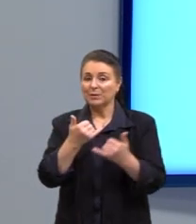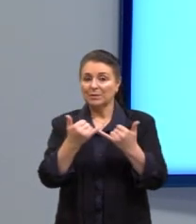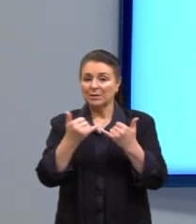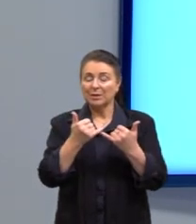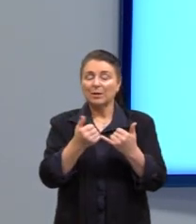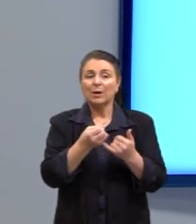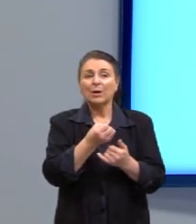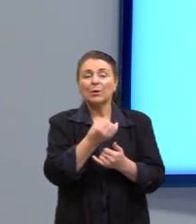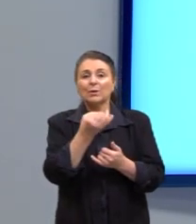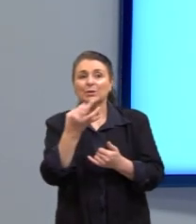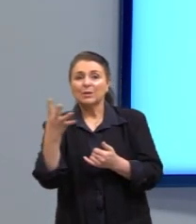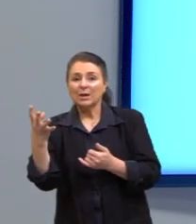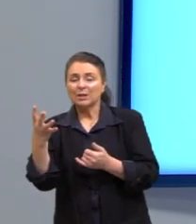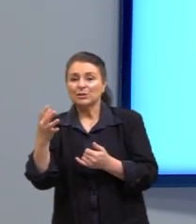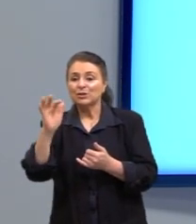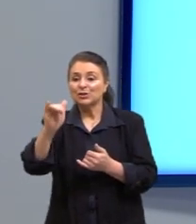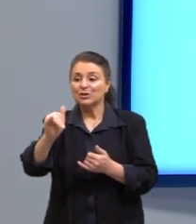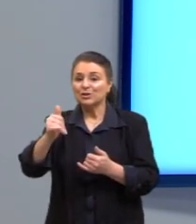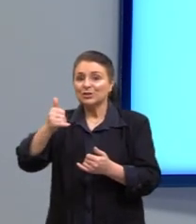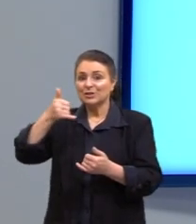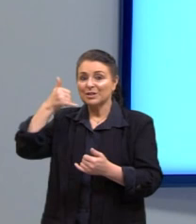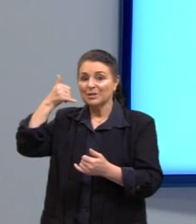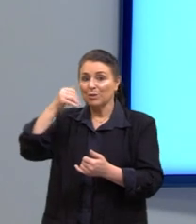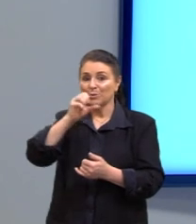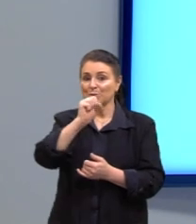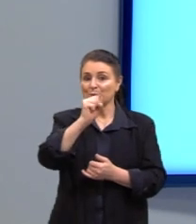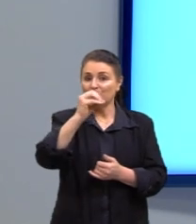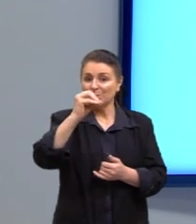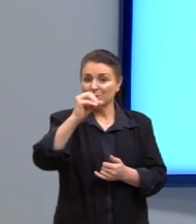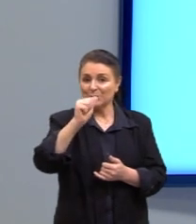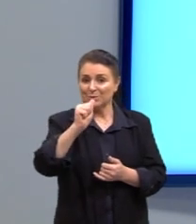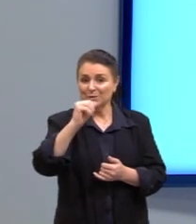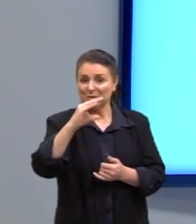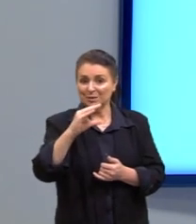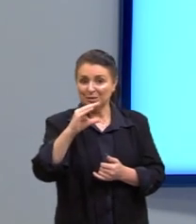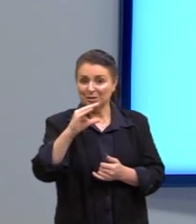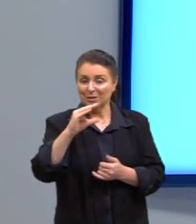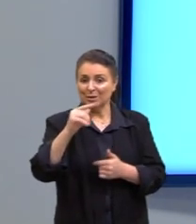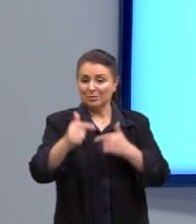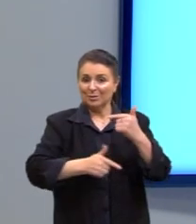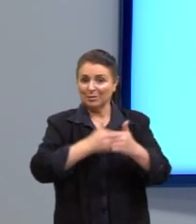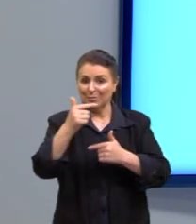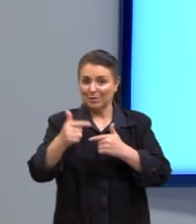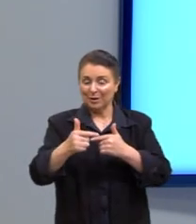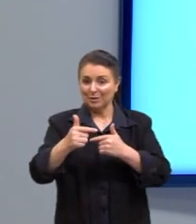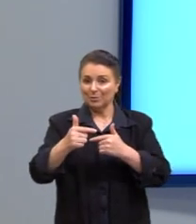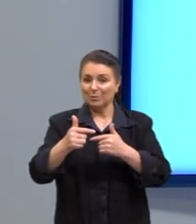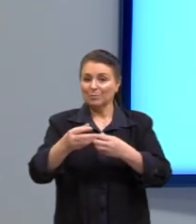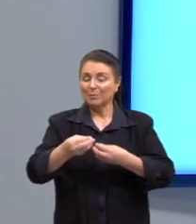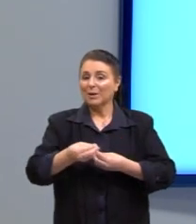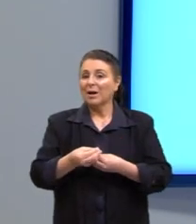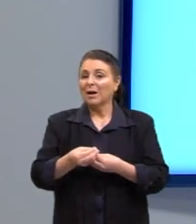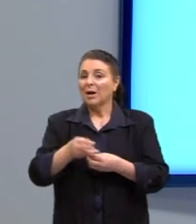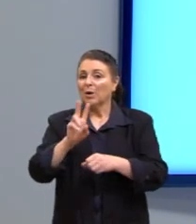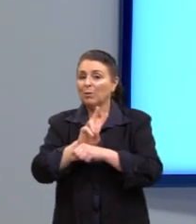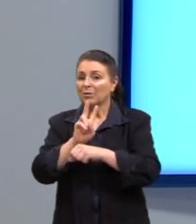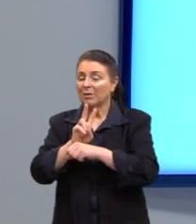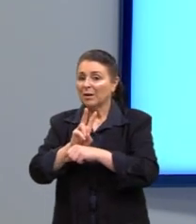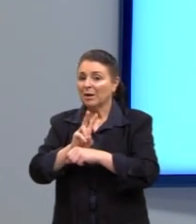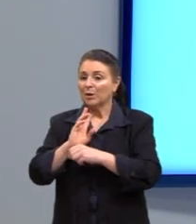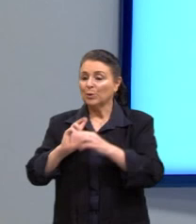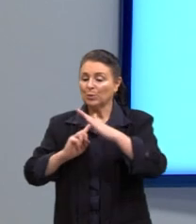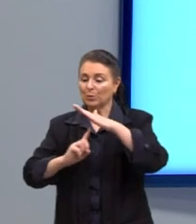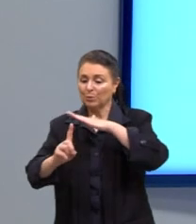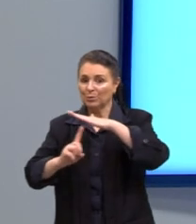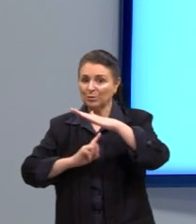ligações em um saque, né, o serviço de atendimento ao cliente. Aqui nós não estamos com uma medida, é uma contagem.